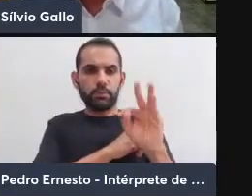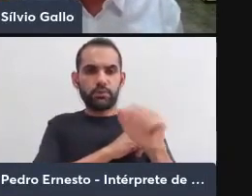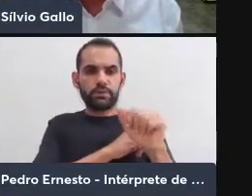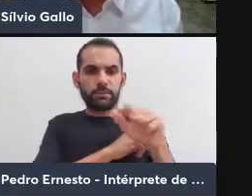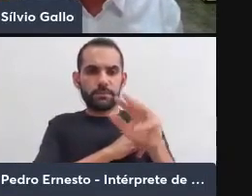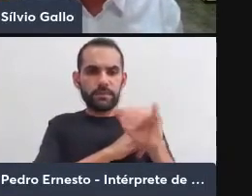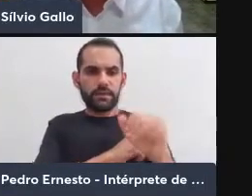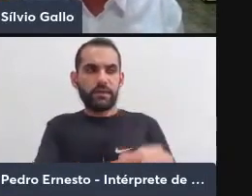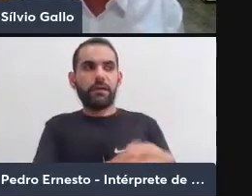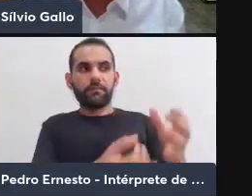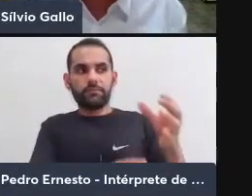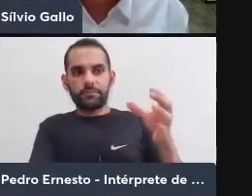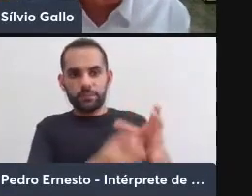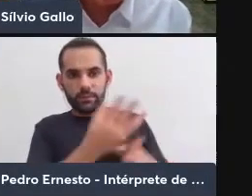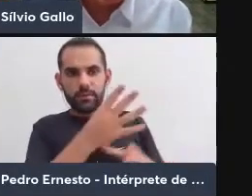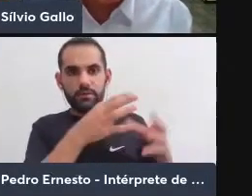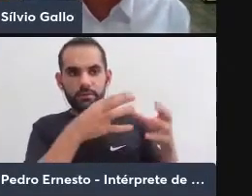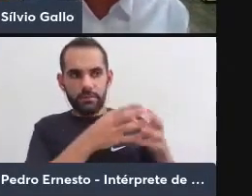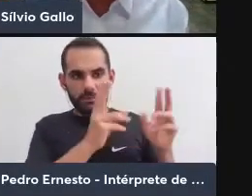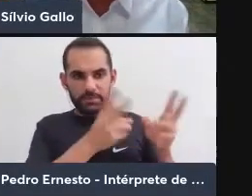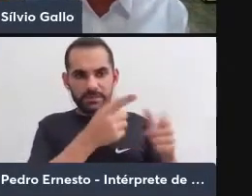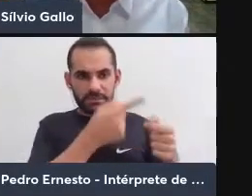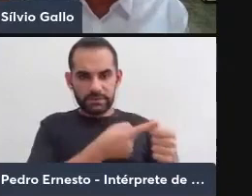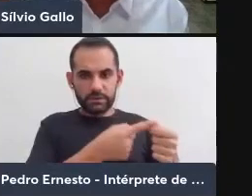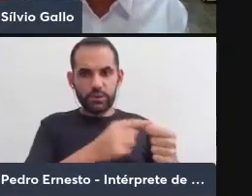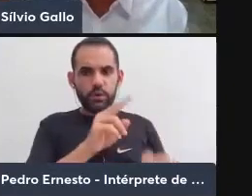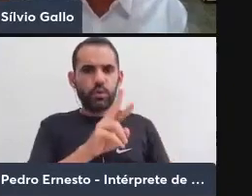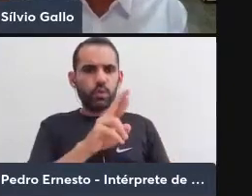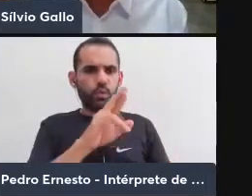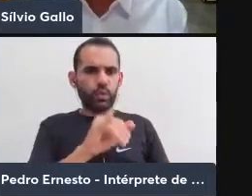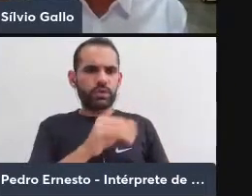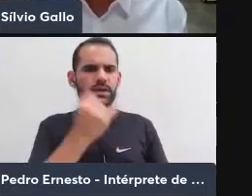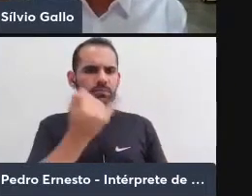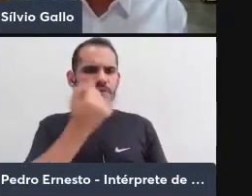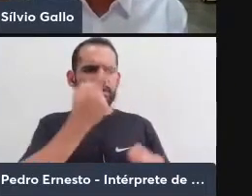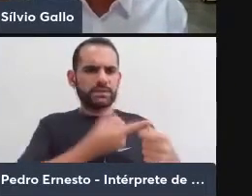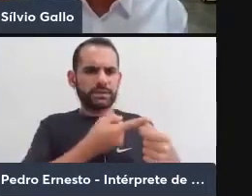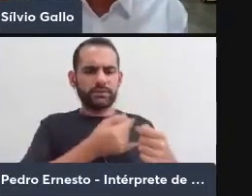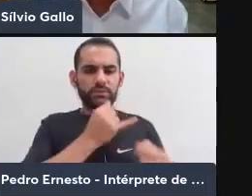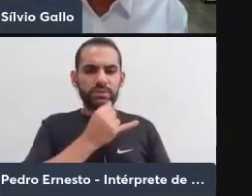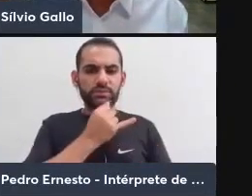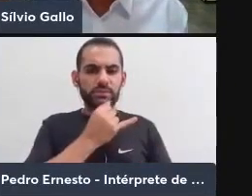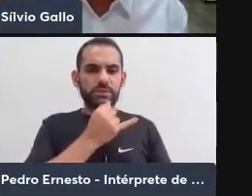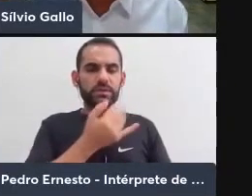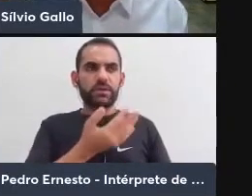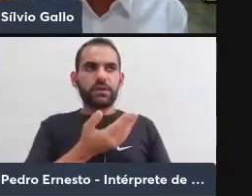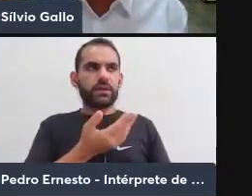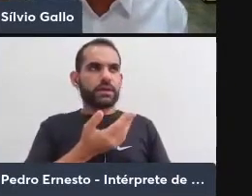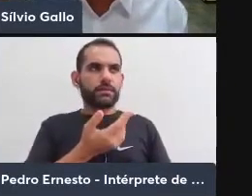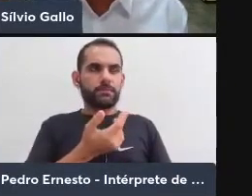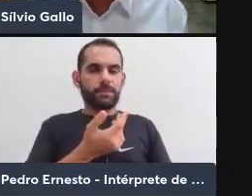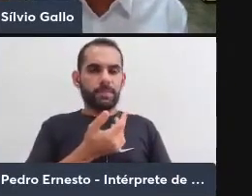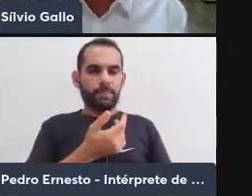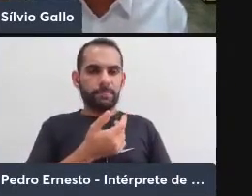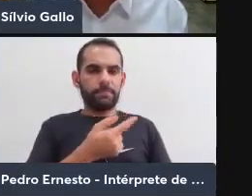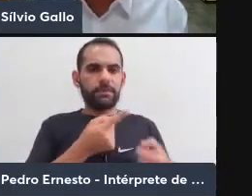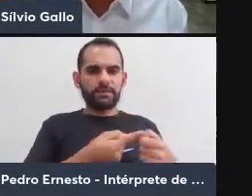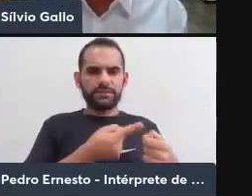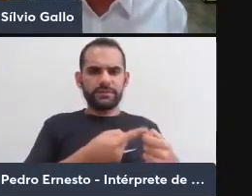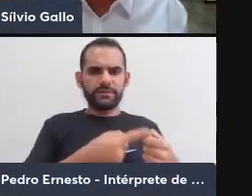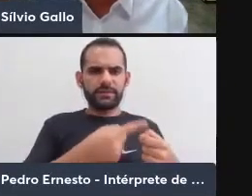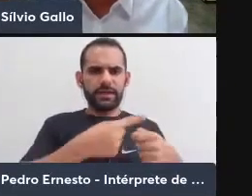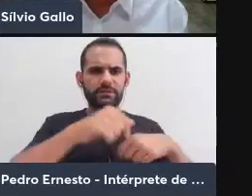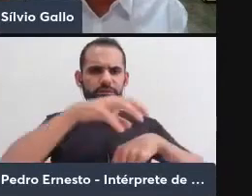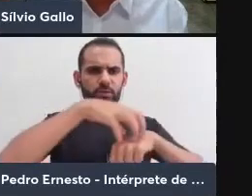constituiu a cidade de Uri, se constituíram depois importantes cidades como as cidades dos reinos da